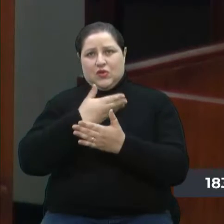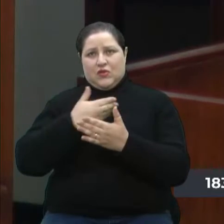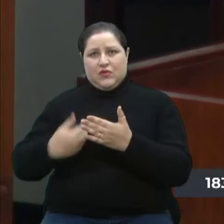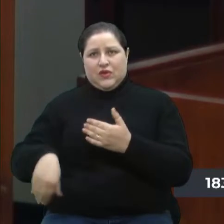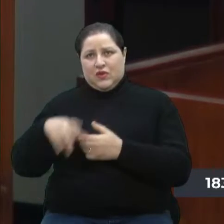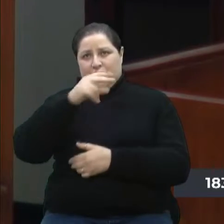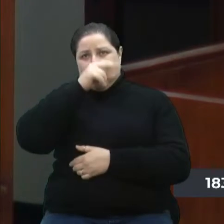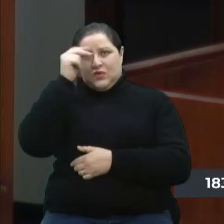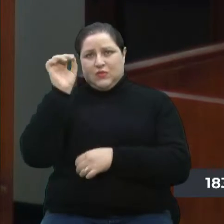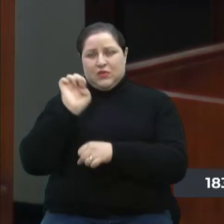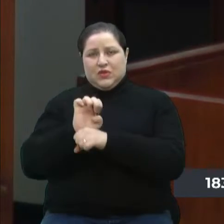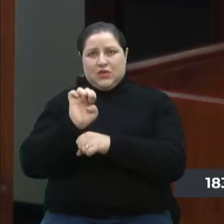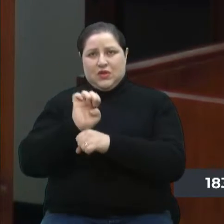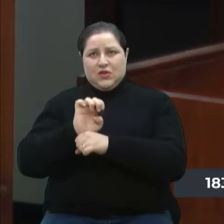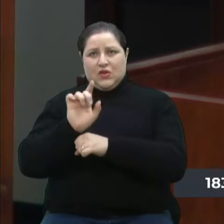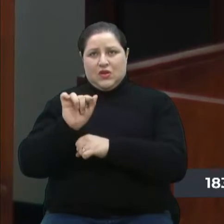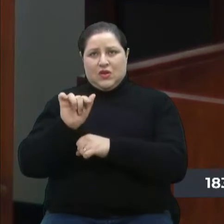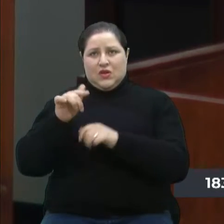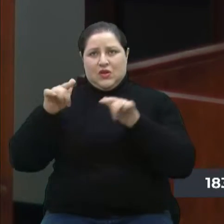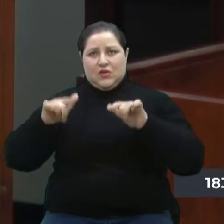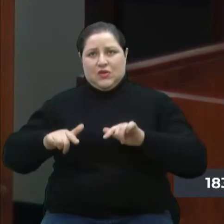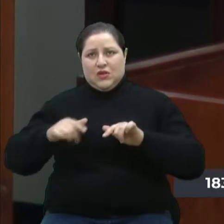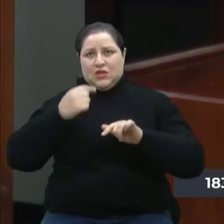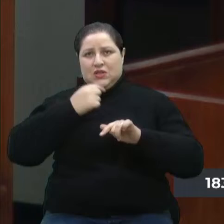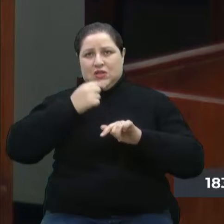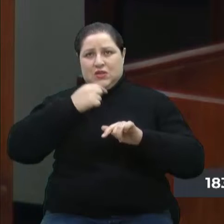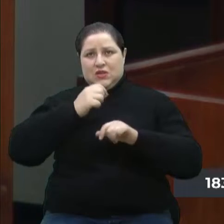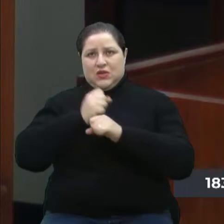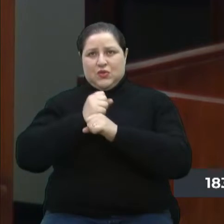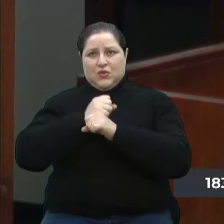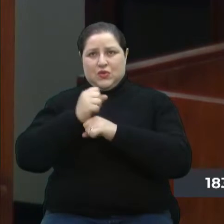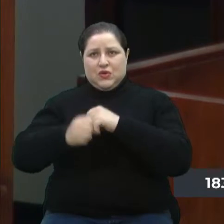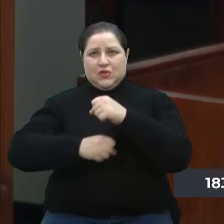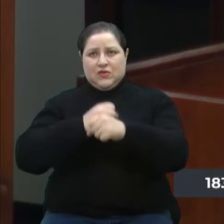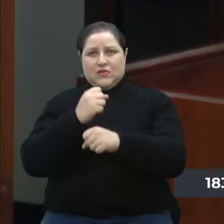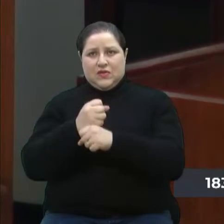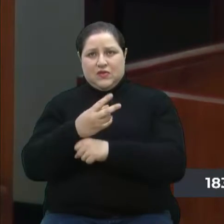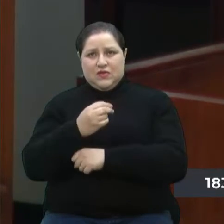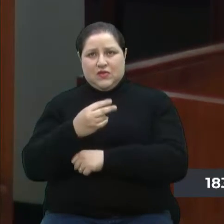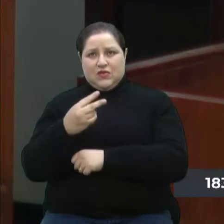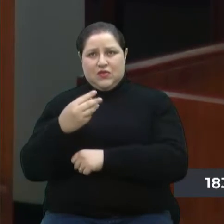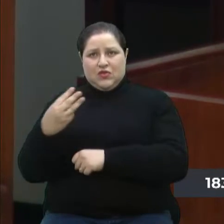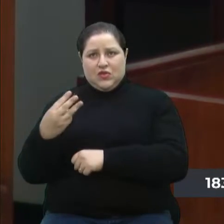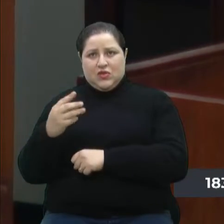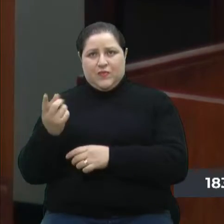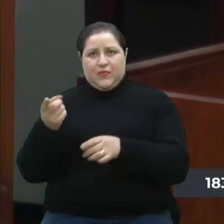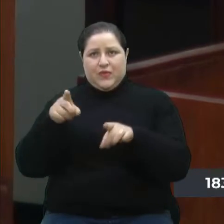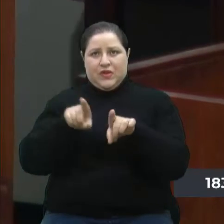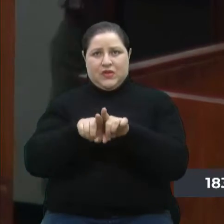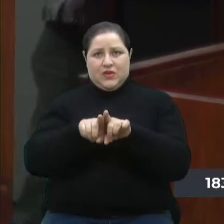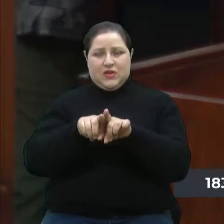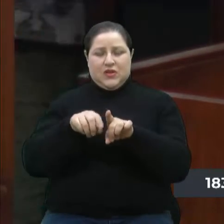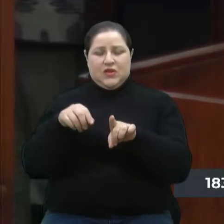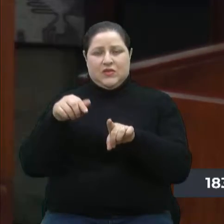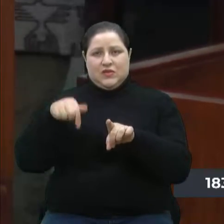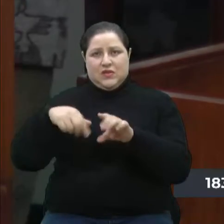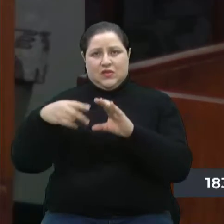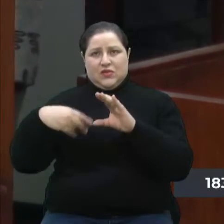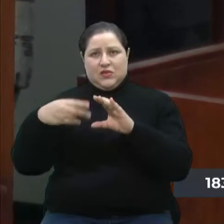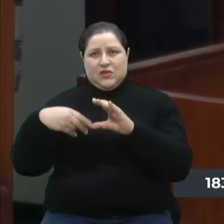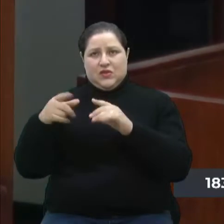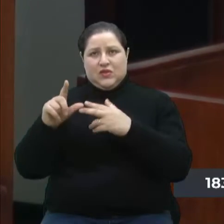municípios e do Estado, será em Caxias do Sul, em 2023, numa parceria entre a nossa Escola do